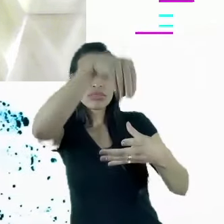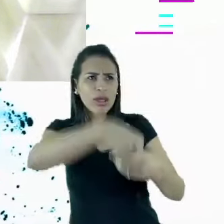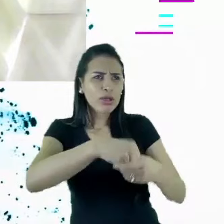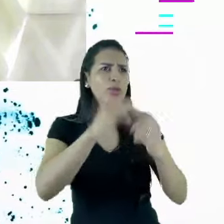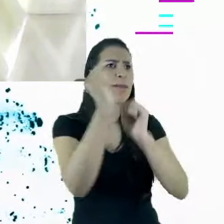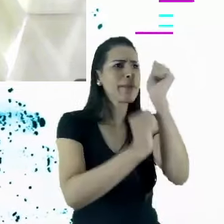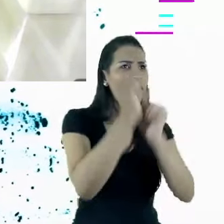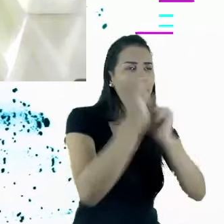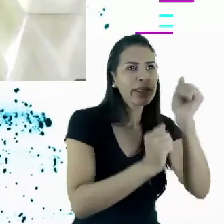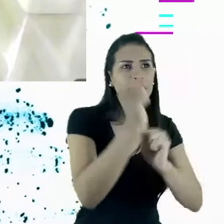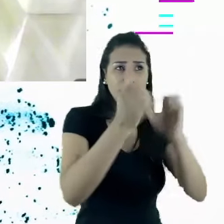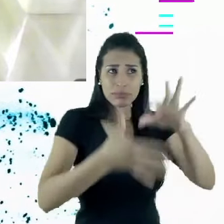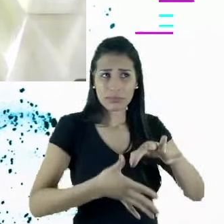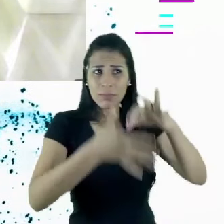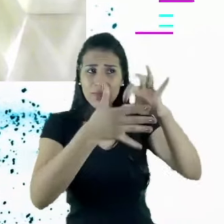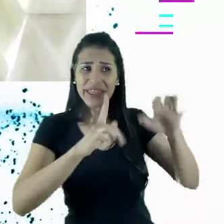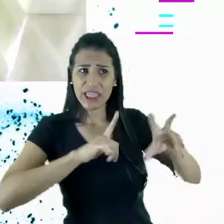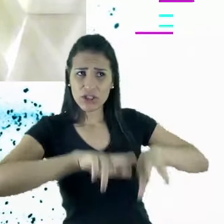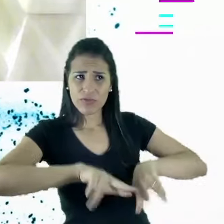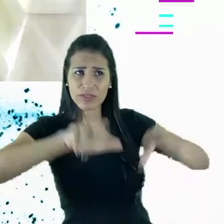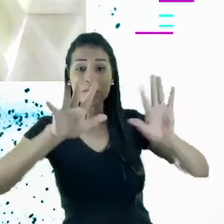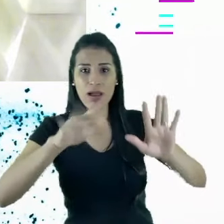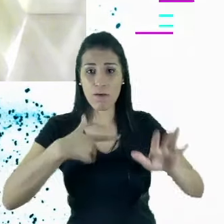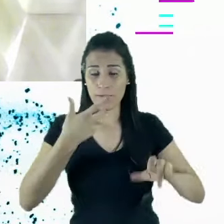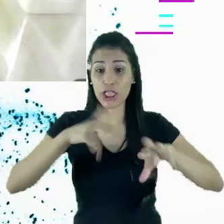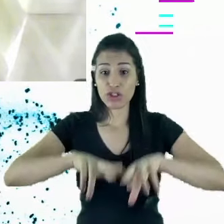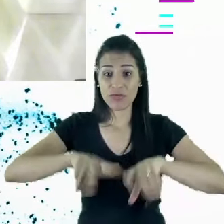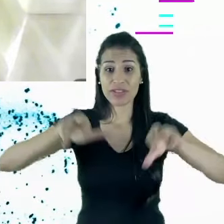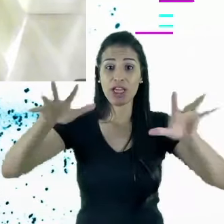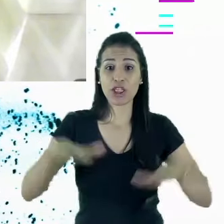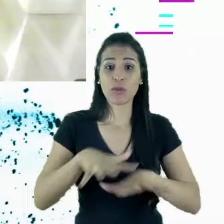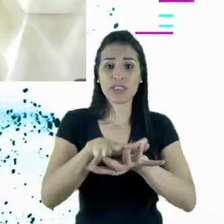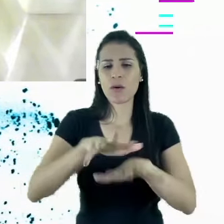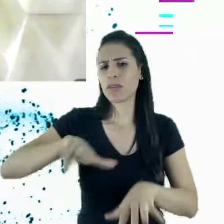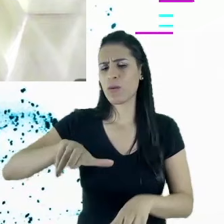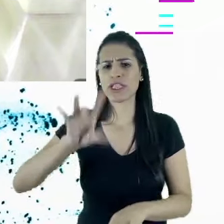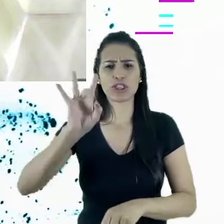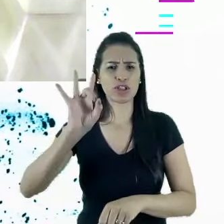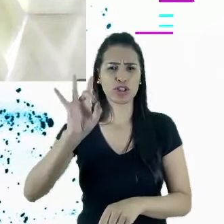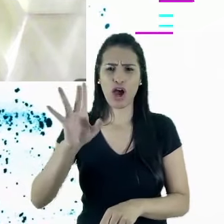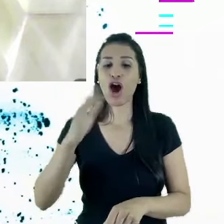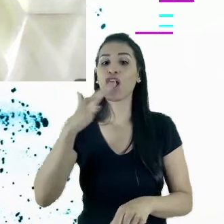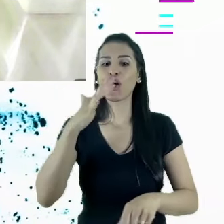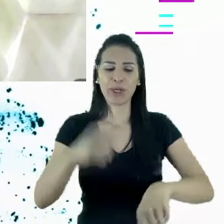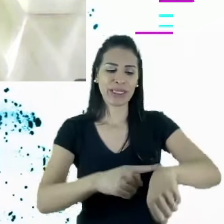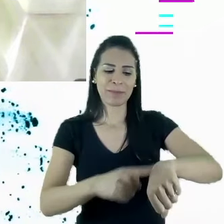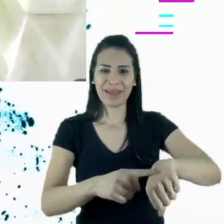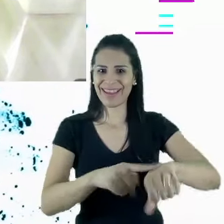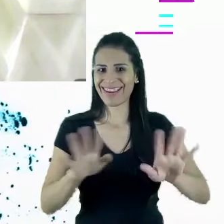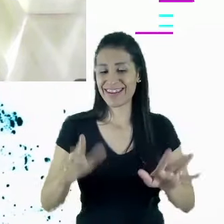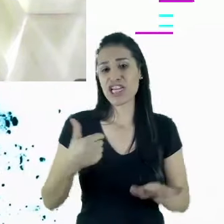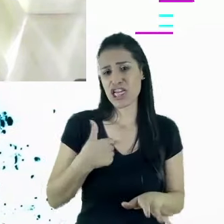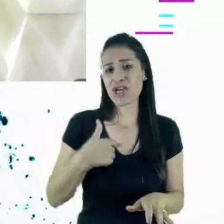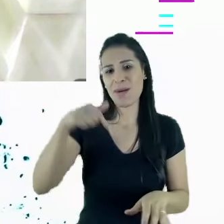liderança. E quando eu falo de diversidade e inclusão, vai muito além da cor da pele. Por um acaso, eu estou aqui sentada mulher